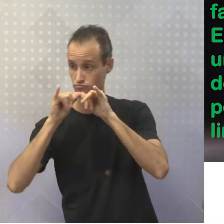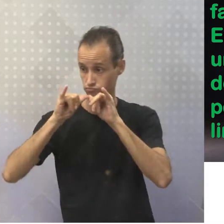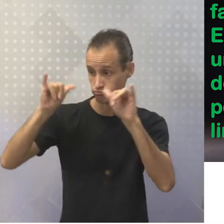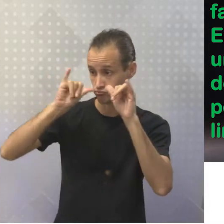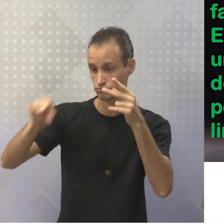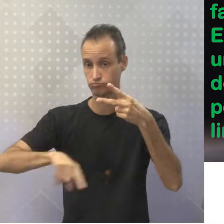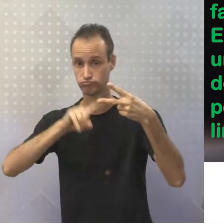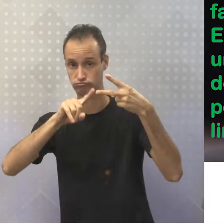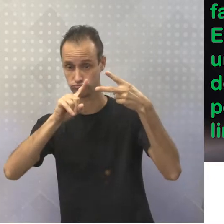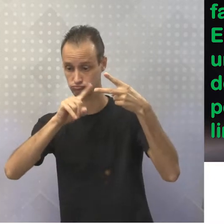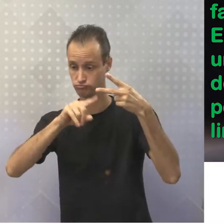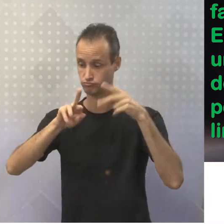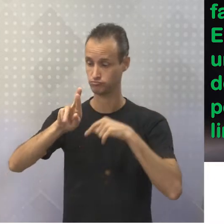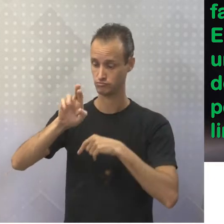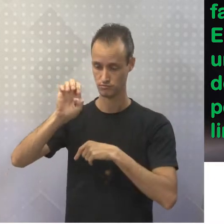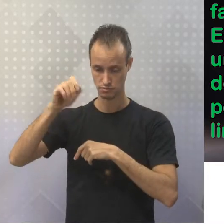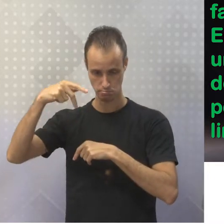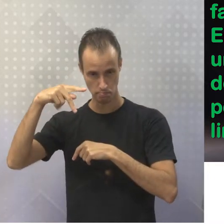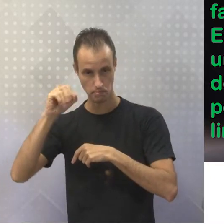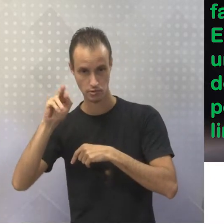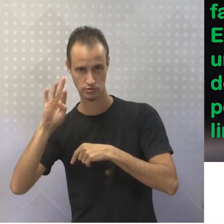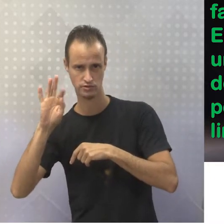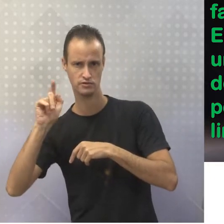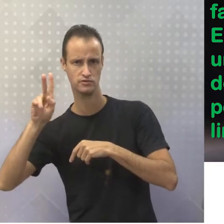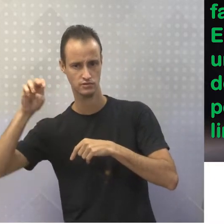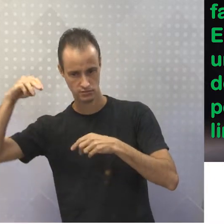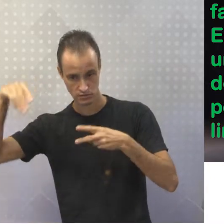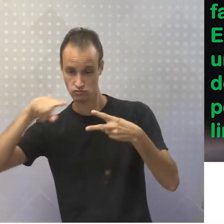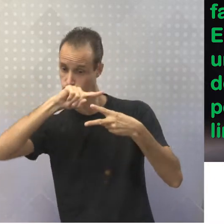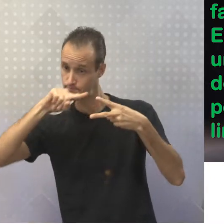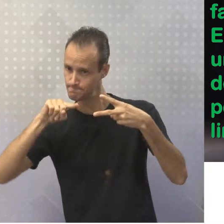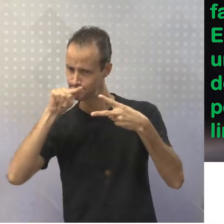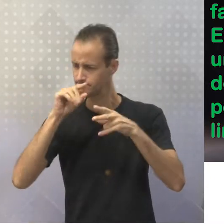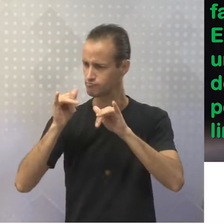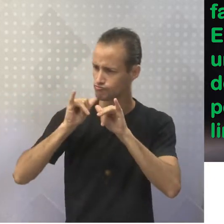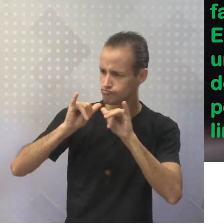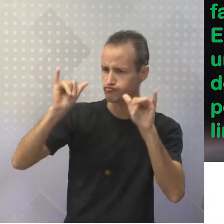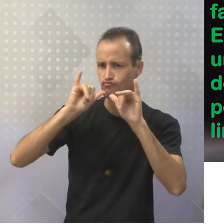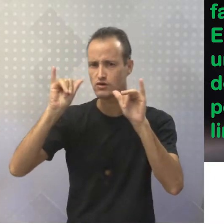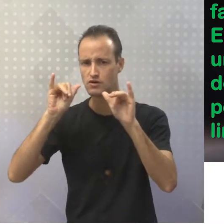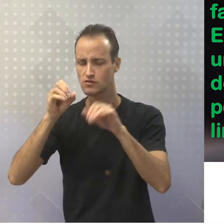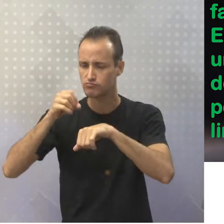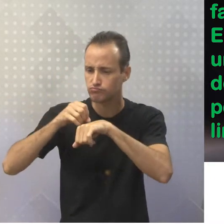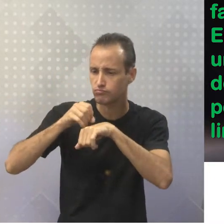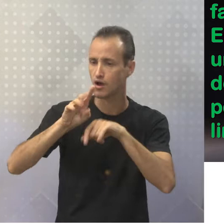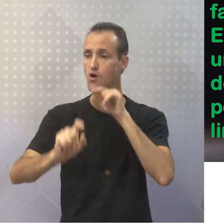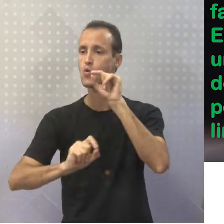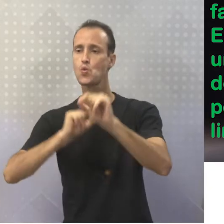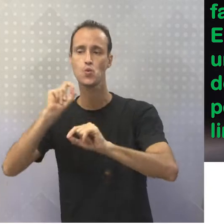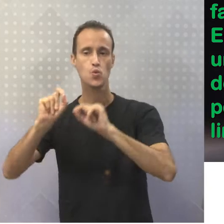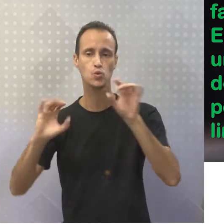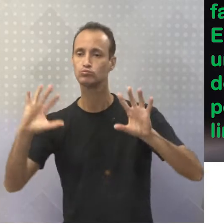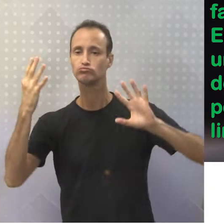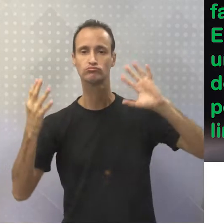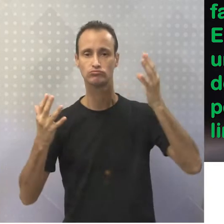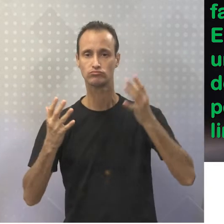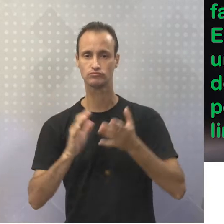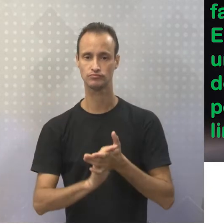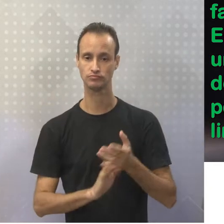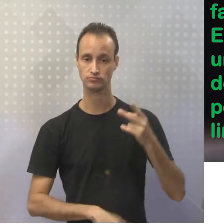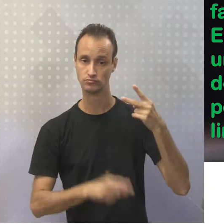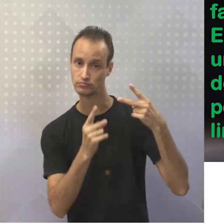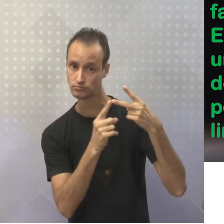relatar um fato. Só que a gente vai ver que a reportagem vai ter